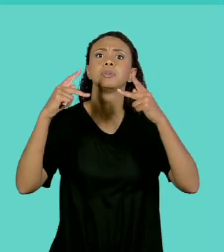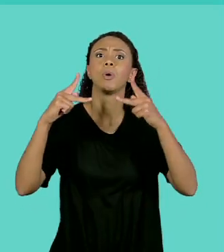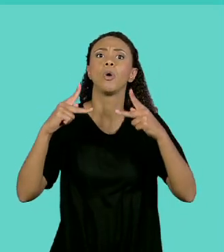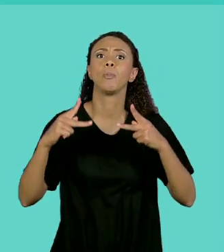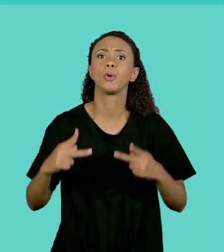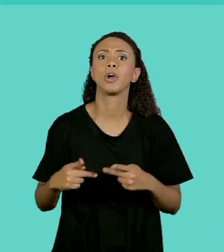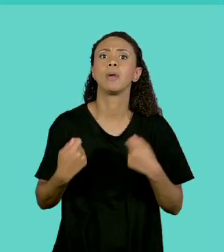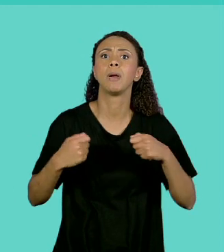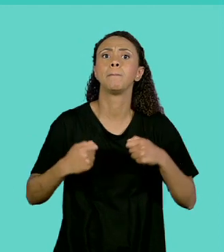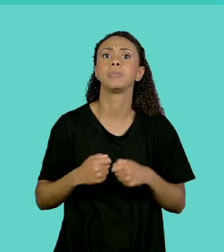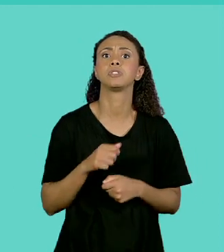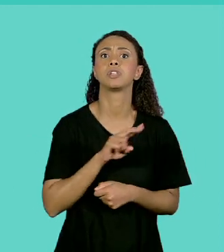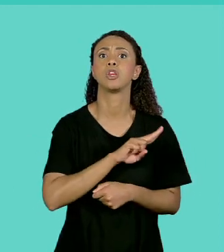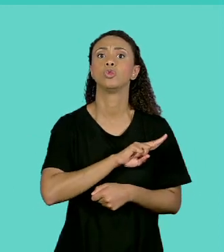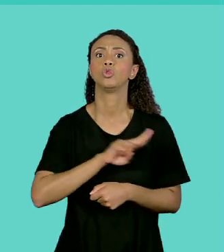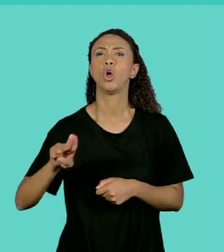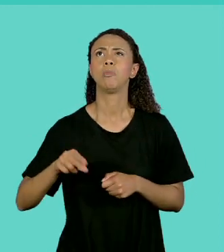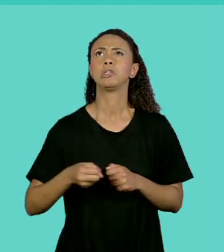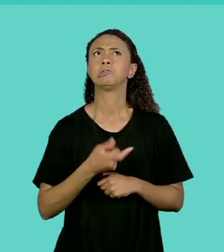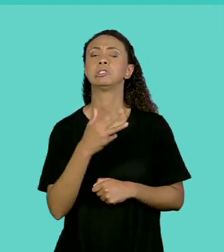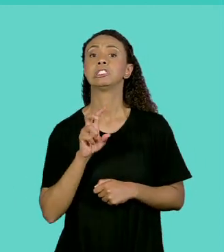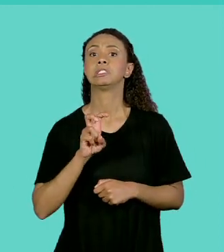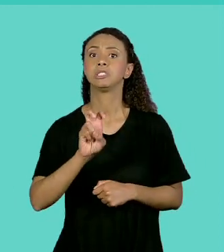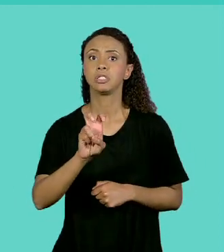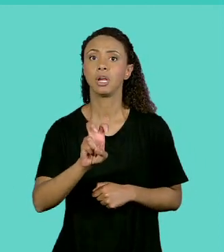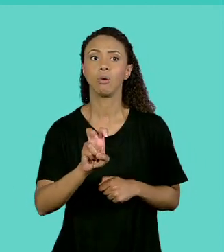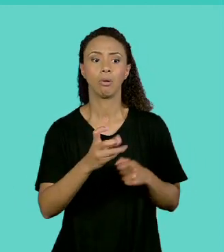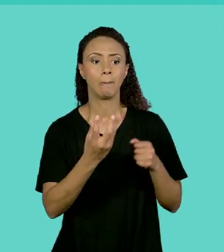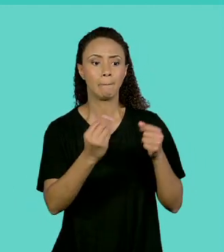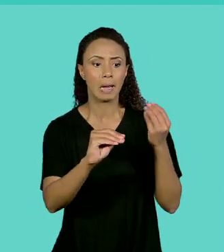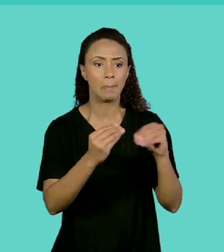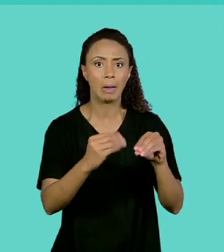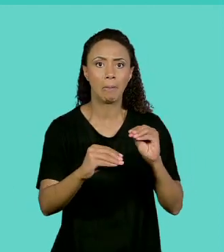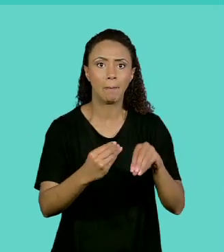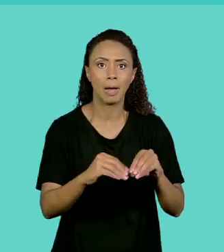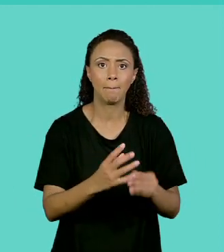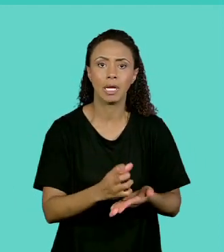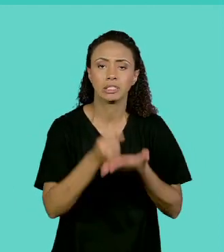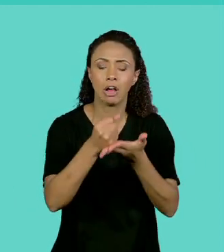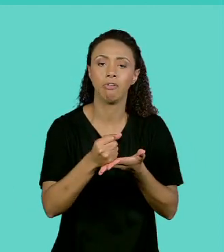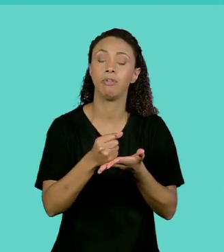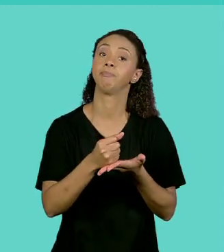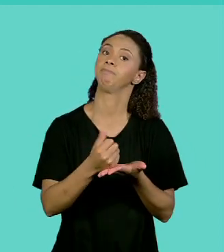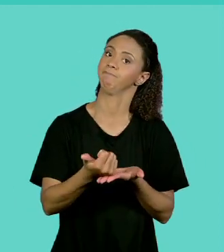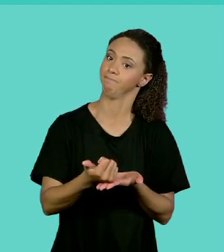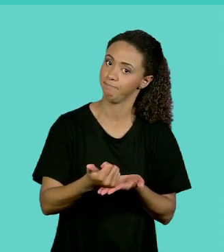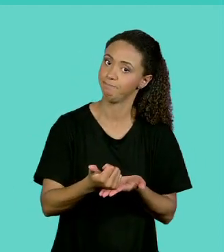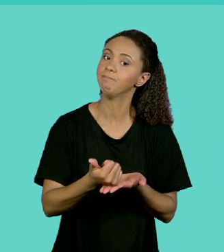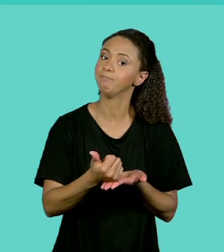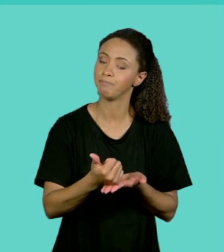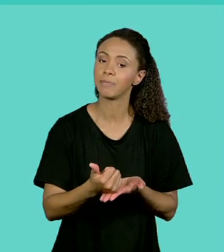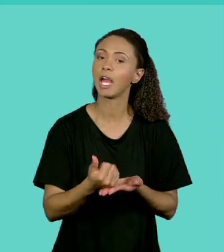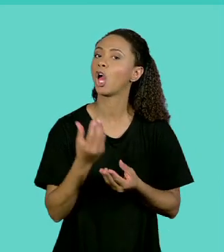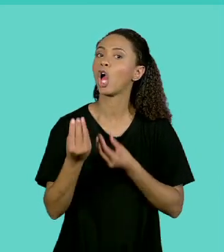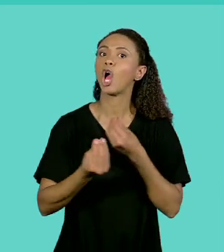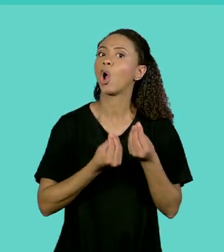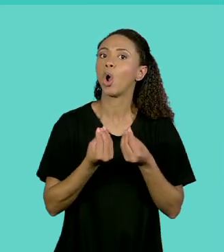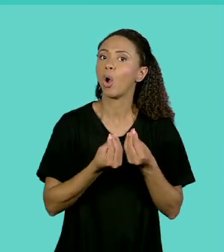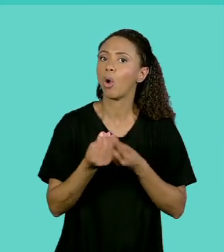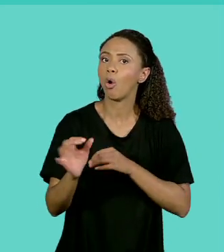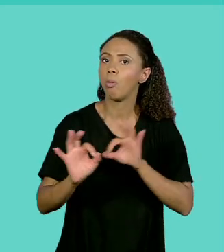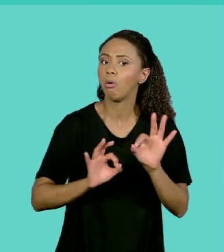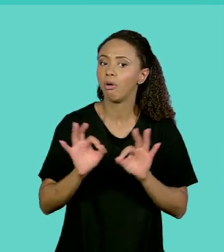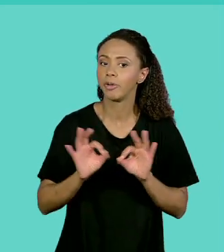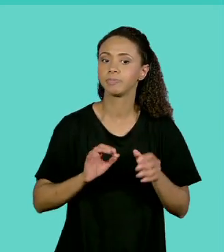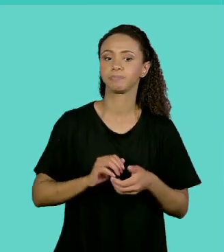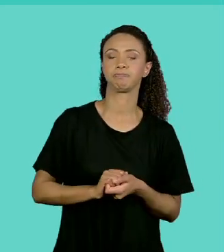cinco nomes, sem os vetores nós teríamos que criar uma variável para cada nome. Então seria algo mais ou menos assim. Nós